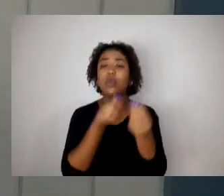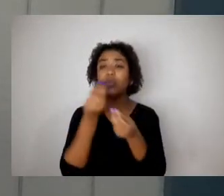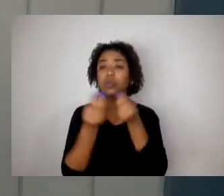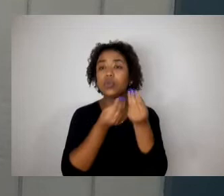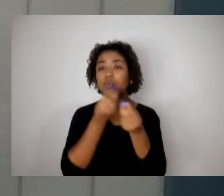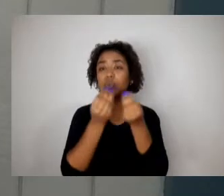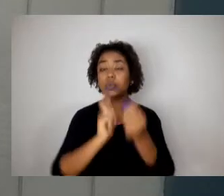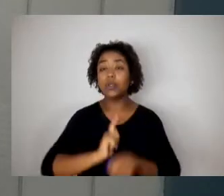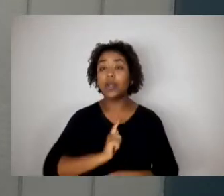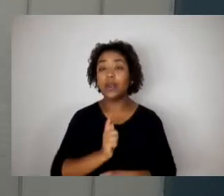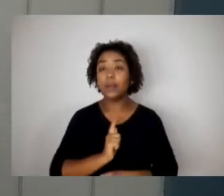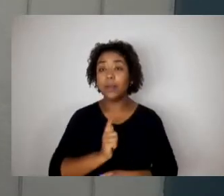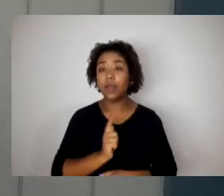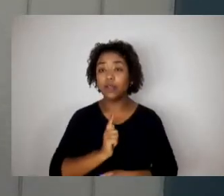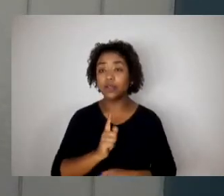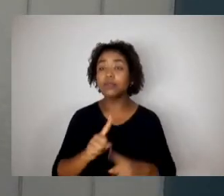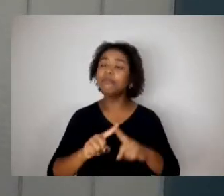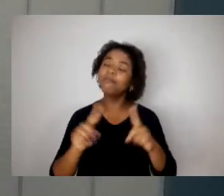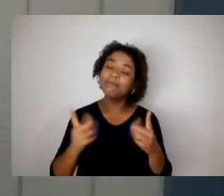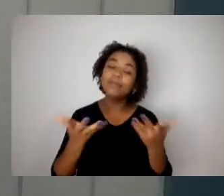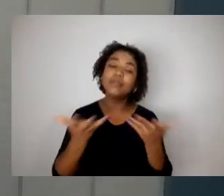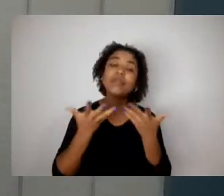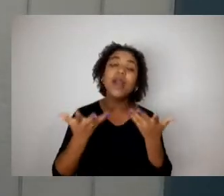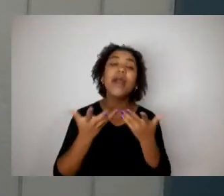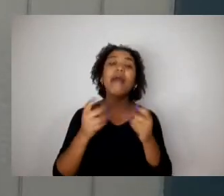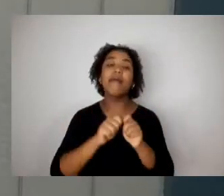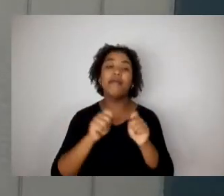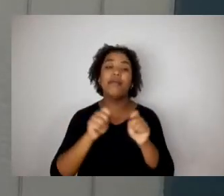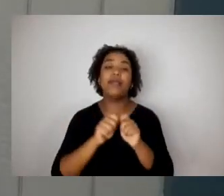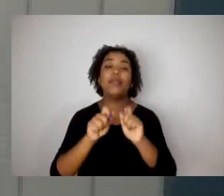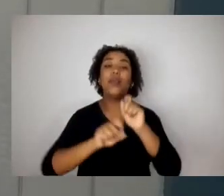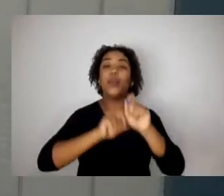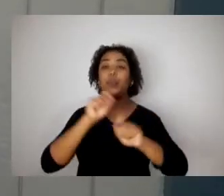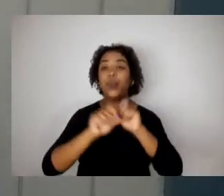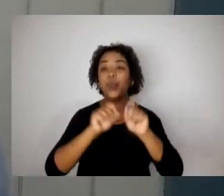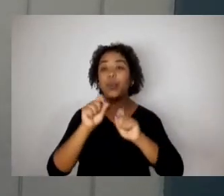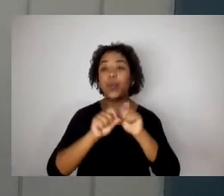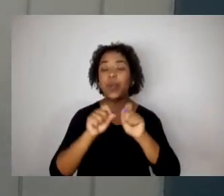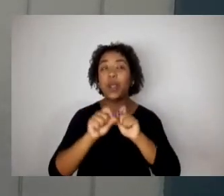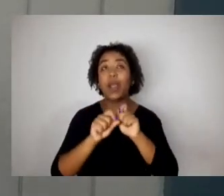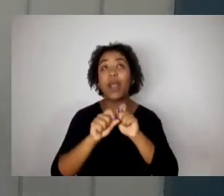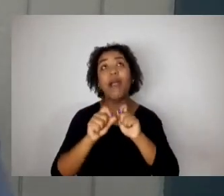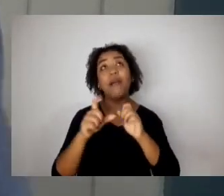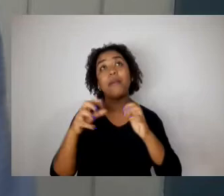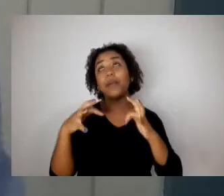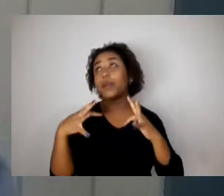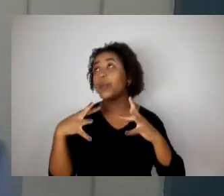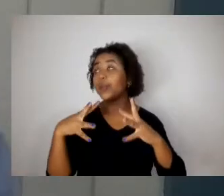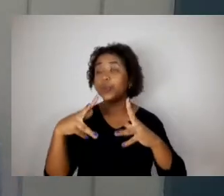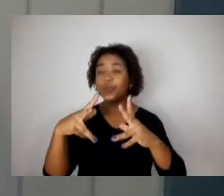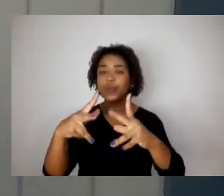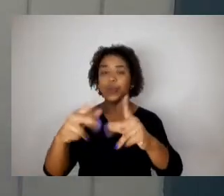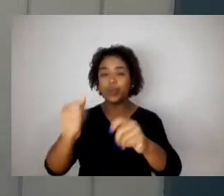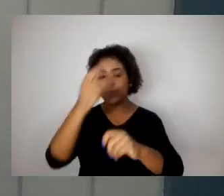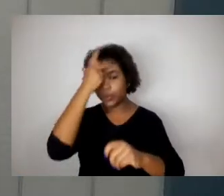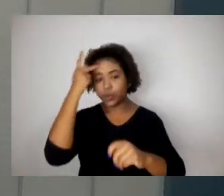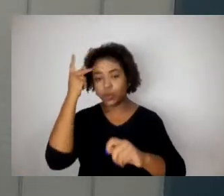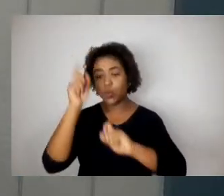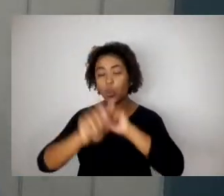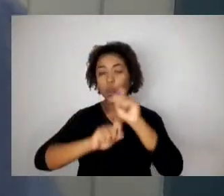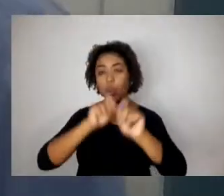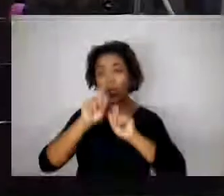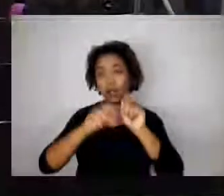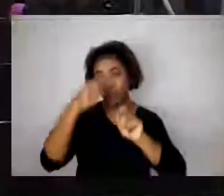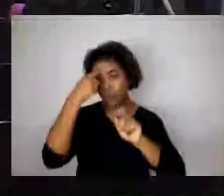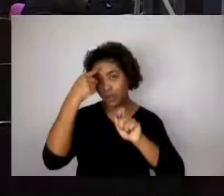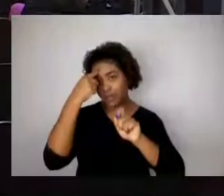fazer isso aí. É conseguir colocar para todo mundo aquilo que eles pensam e não o que determina as leis, as normas do nosso